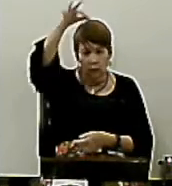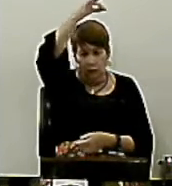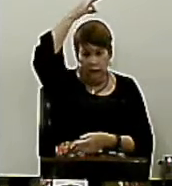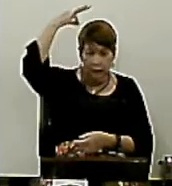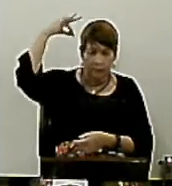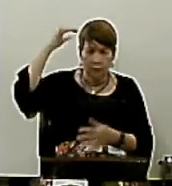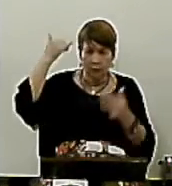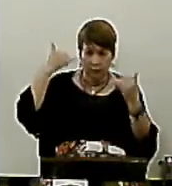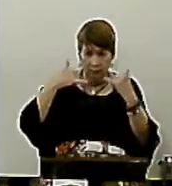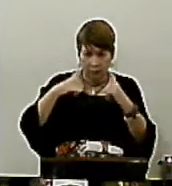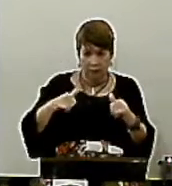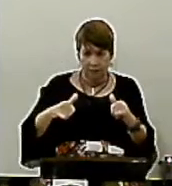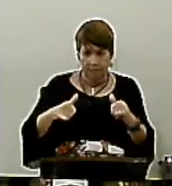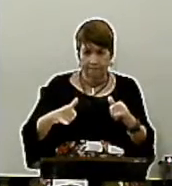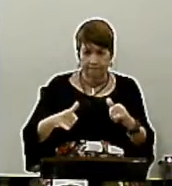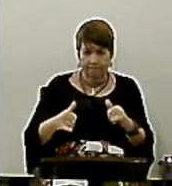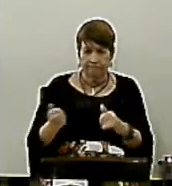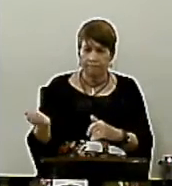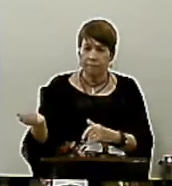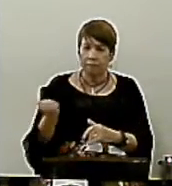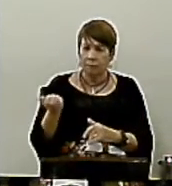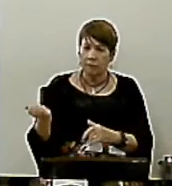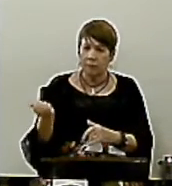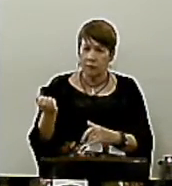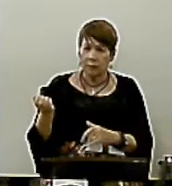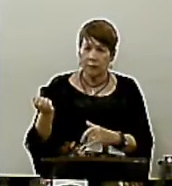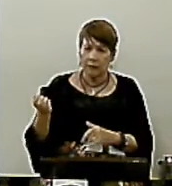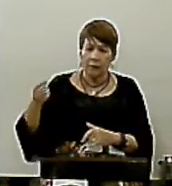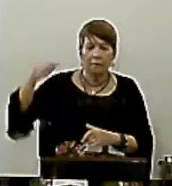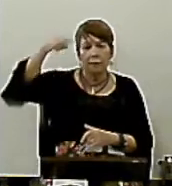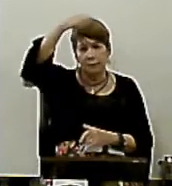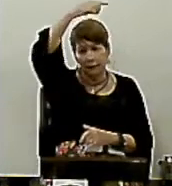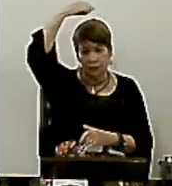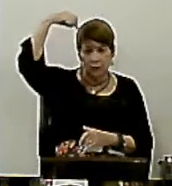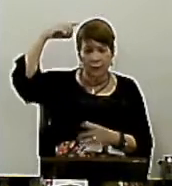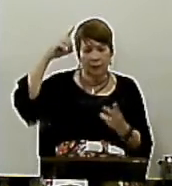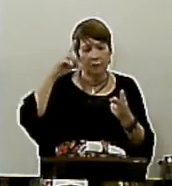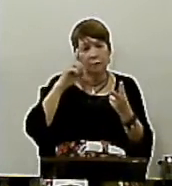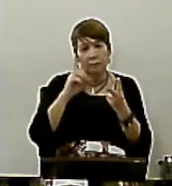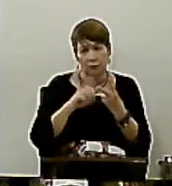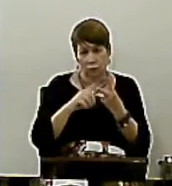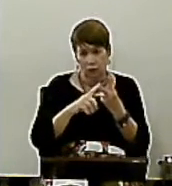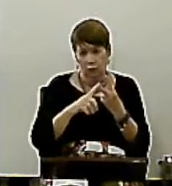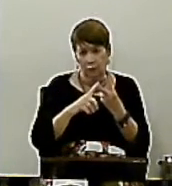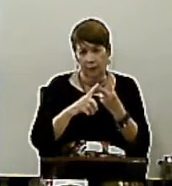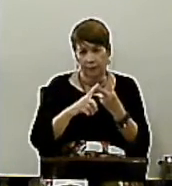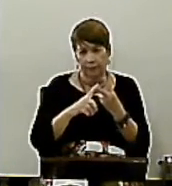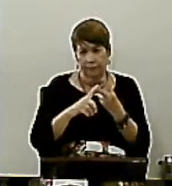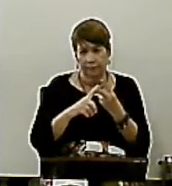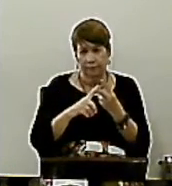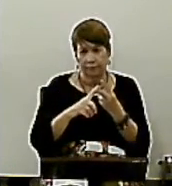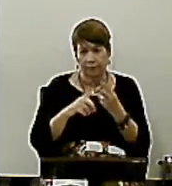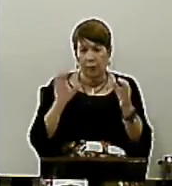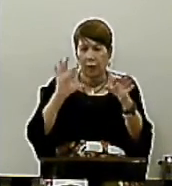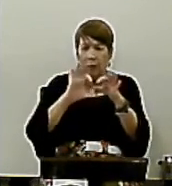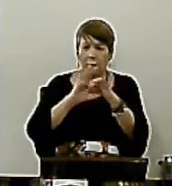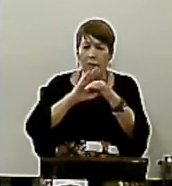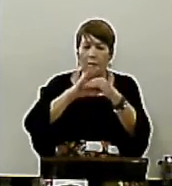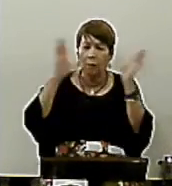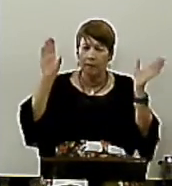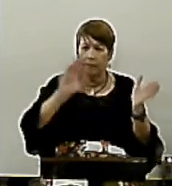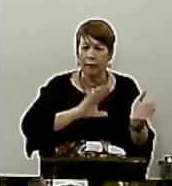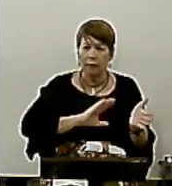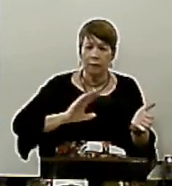dizer Quando ele Exige de você Santidade Segundo A liberdade Cristã